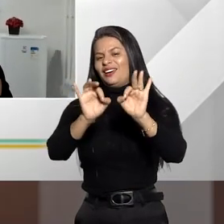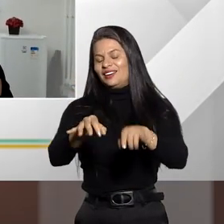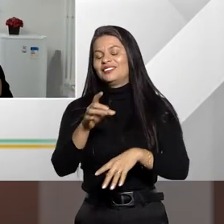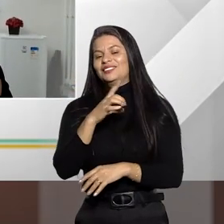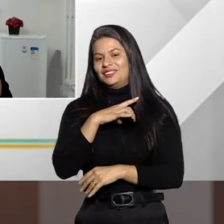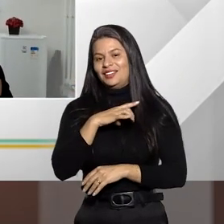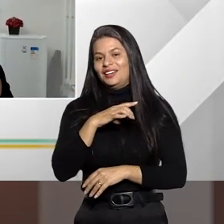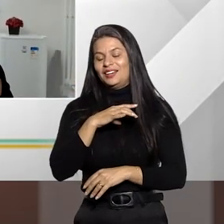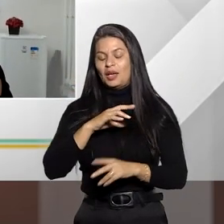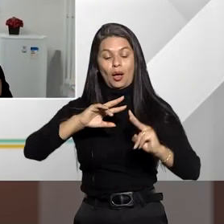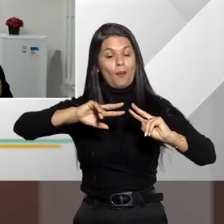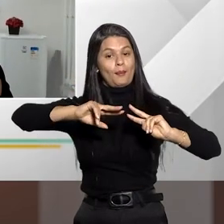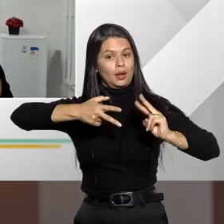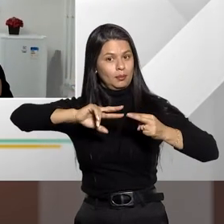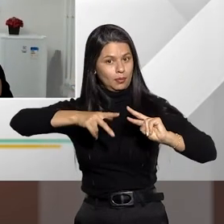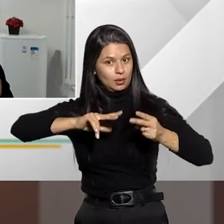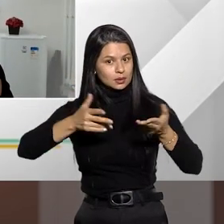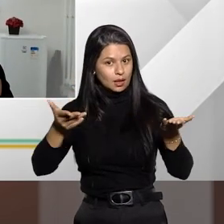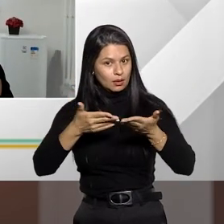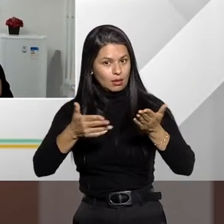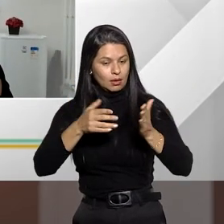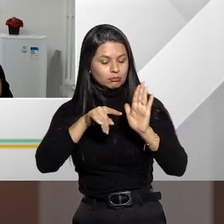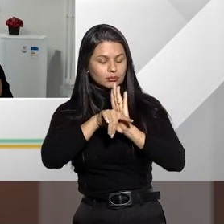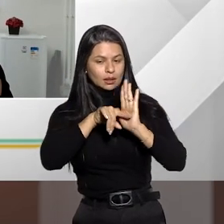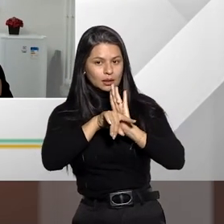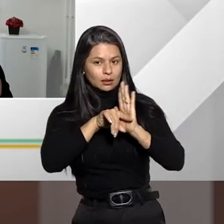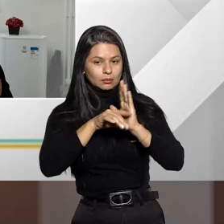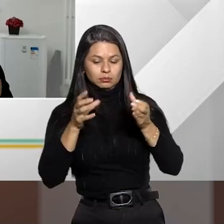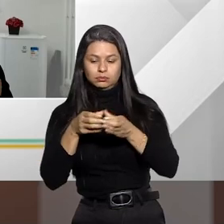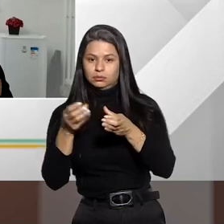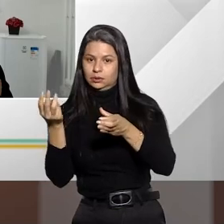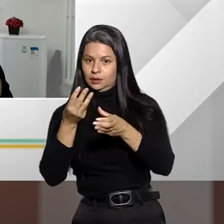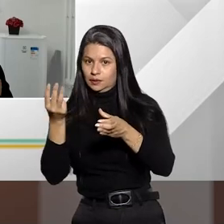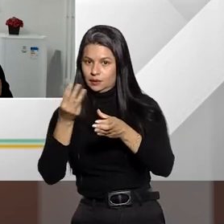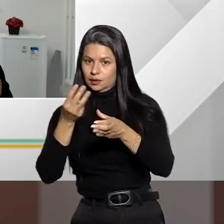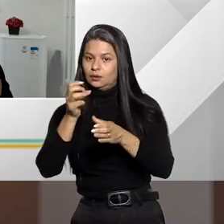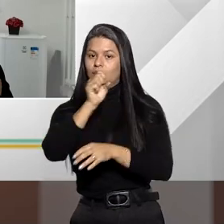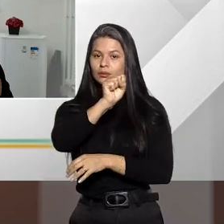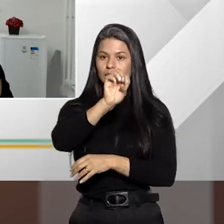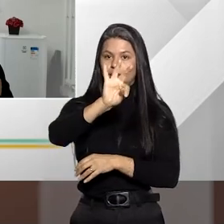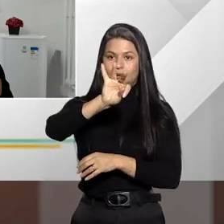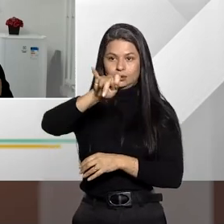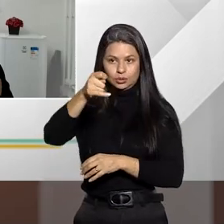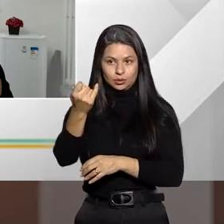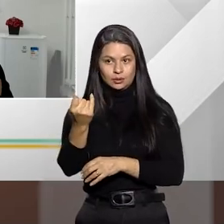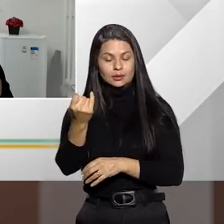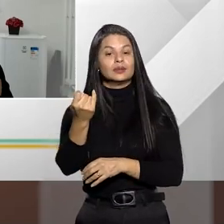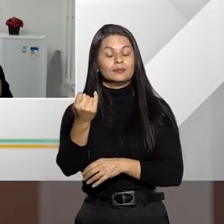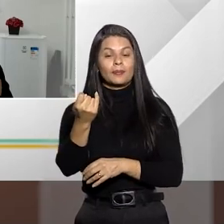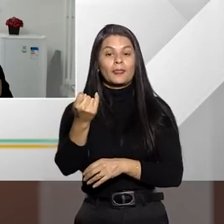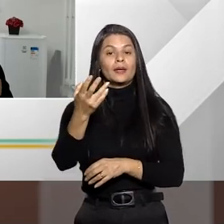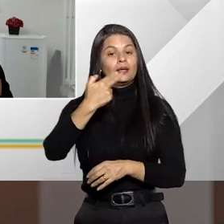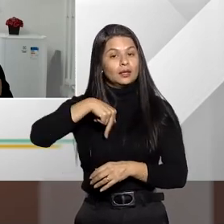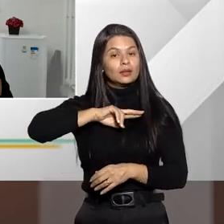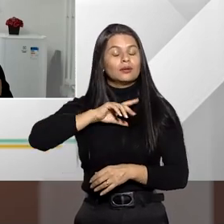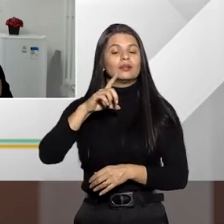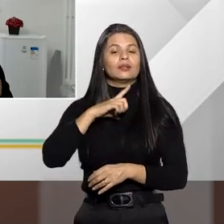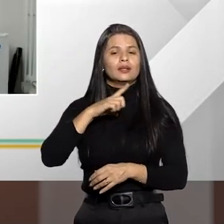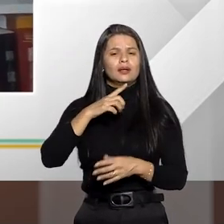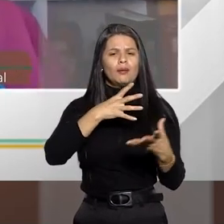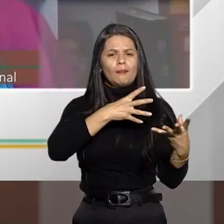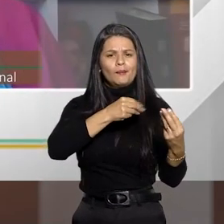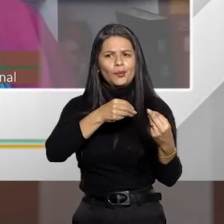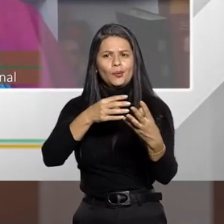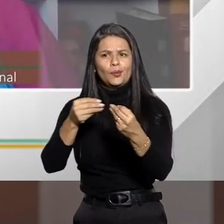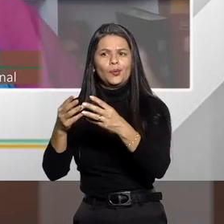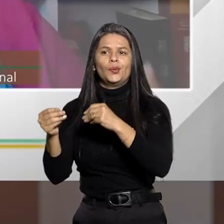É uma hipótese que está agora analisada pela terceira sessão do STJ. Nós temos muitos, né?